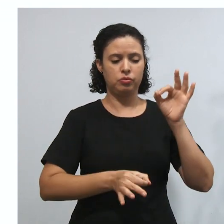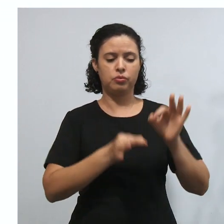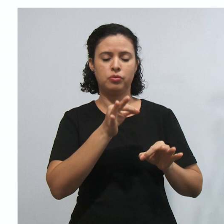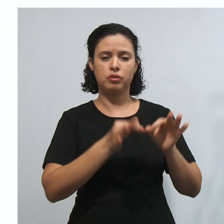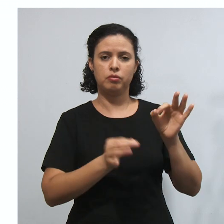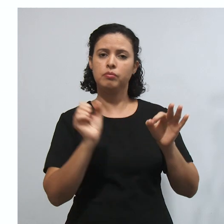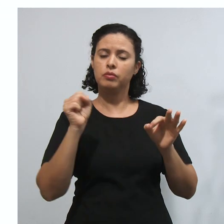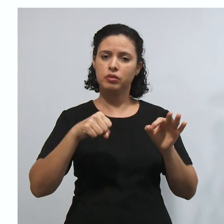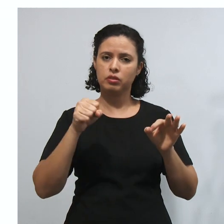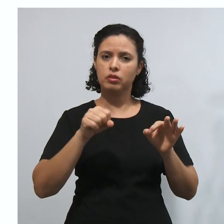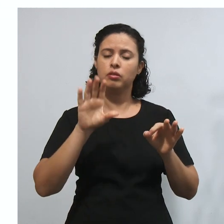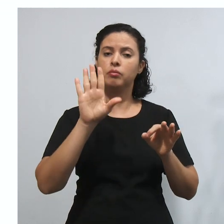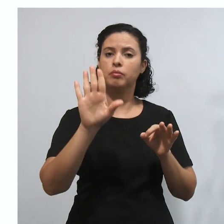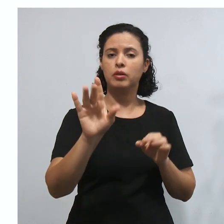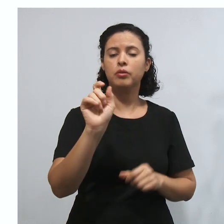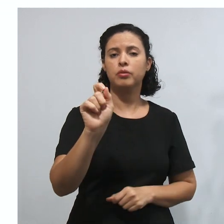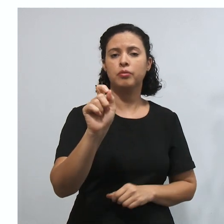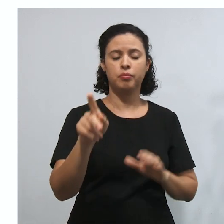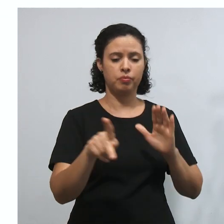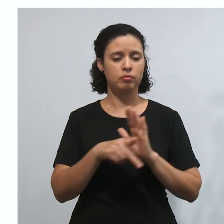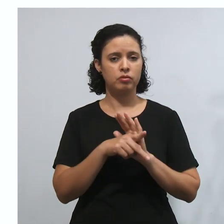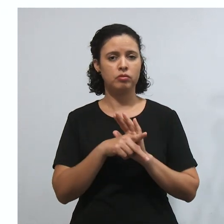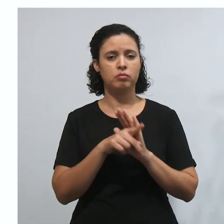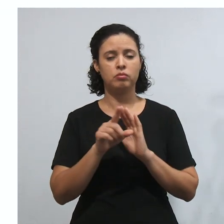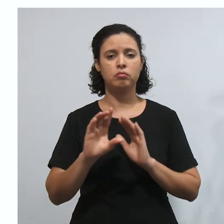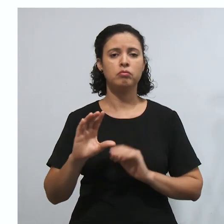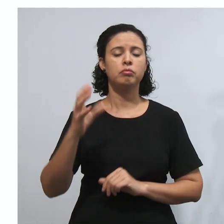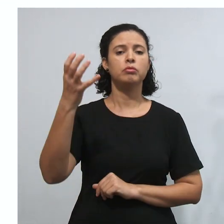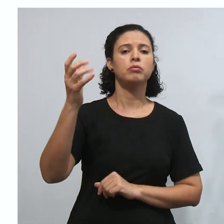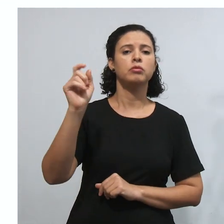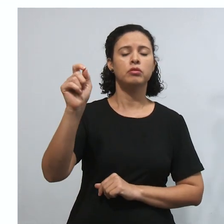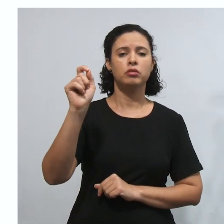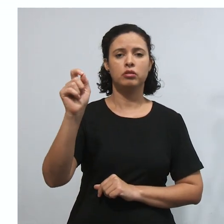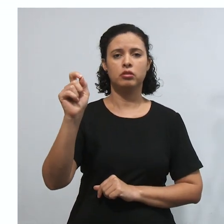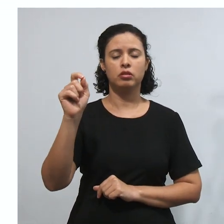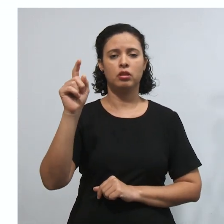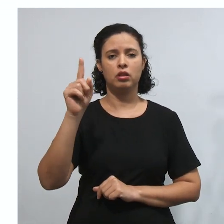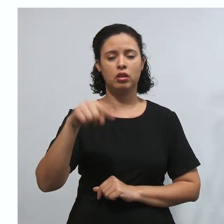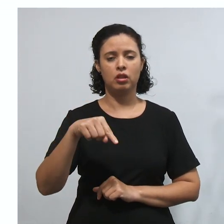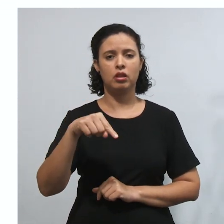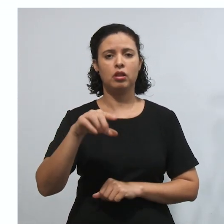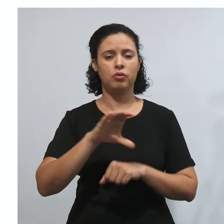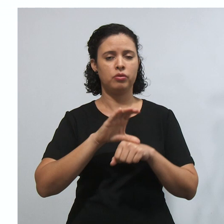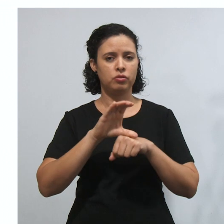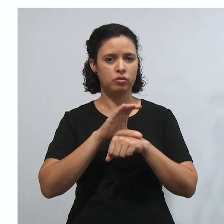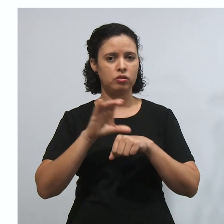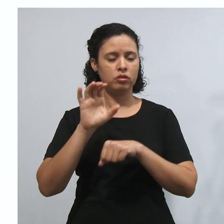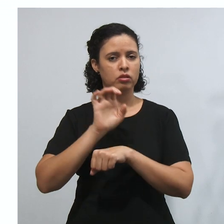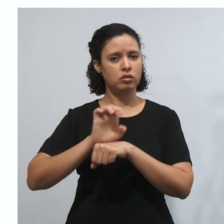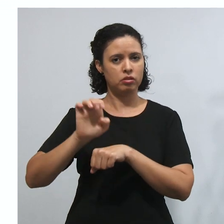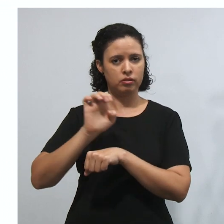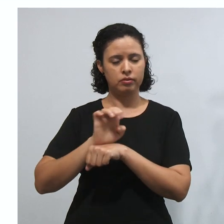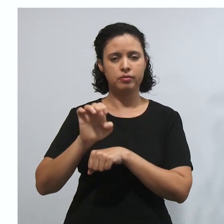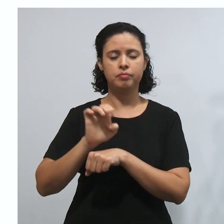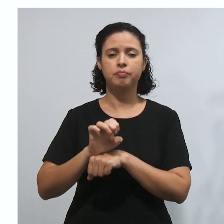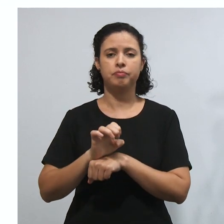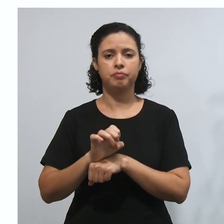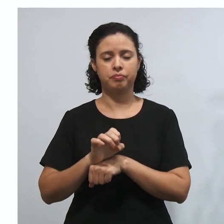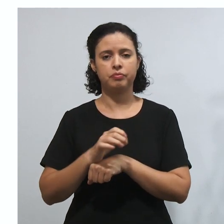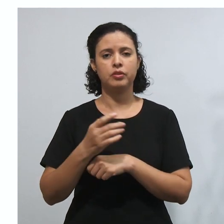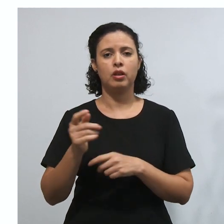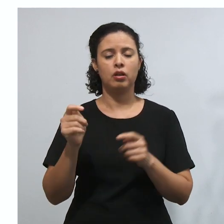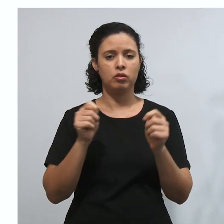desde que seja referente a uma situação pertinente às Constituições Estaduais, tá? Aqui no controle